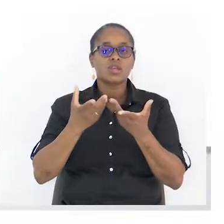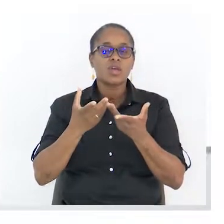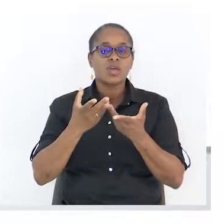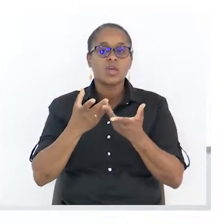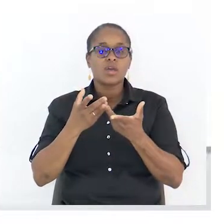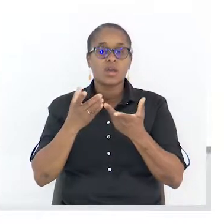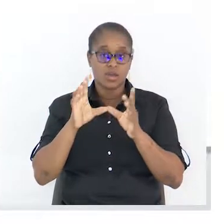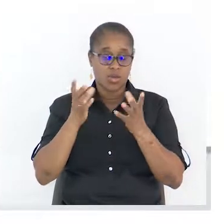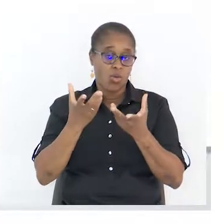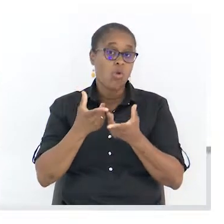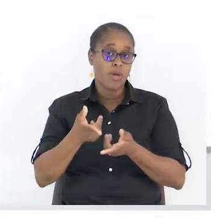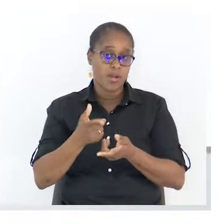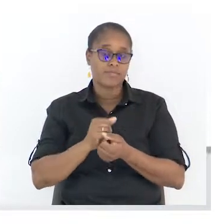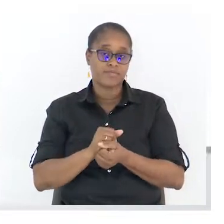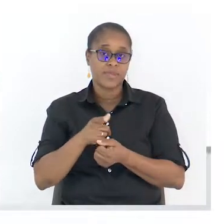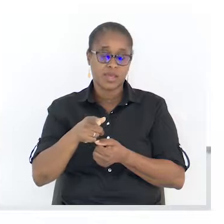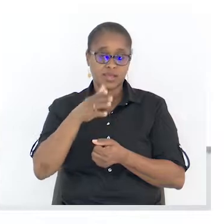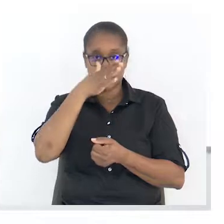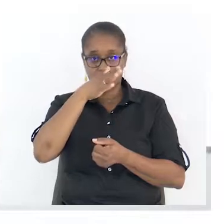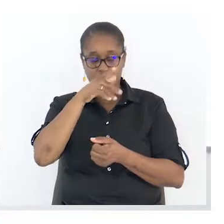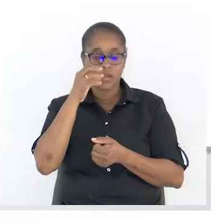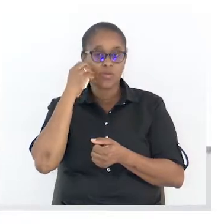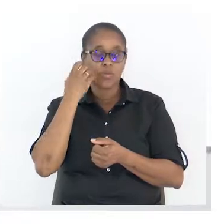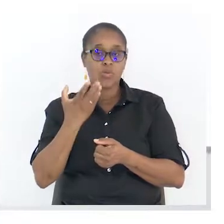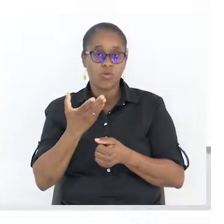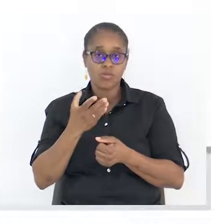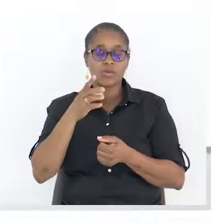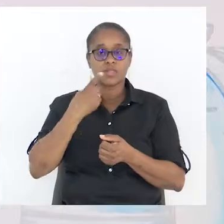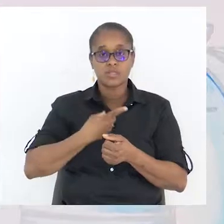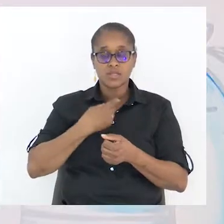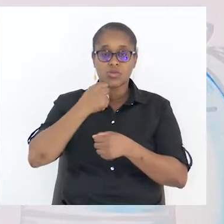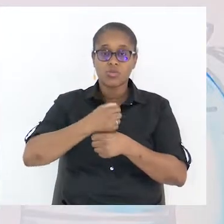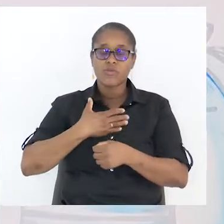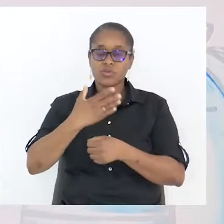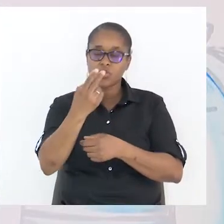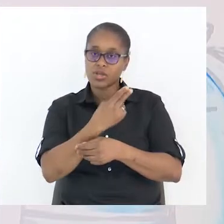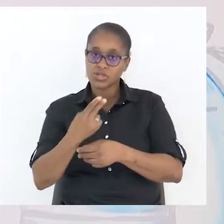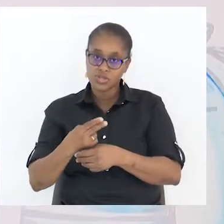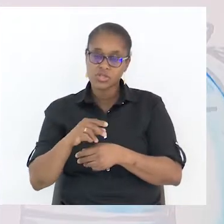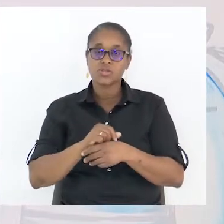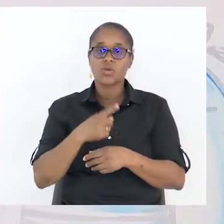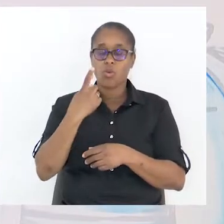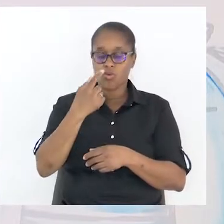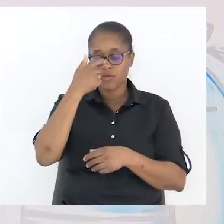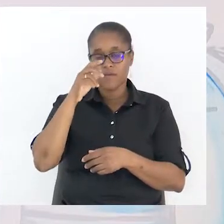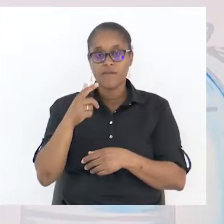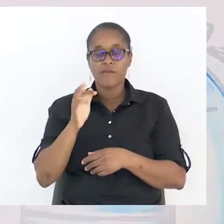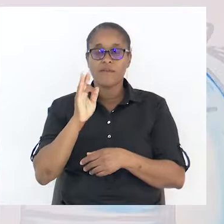Exerce atividade como ser um artista, um filósofo. Tem gosto? Gostas de futebol?